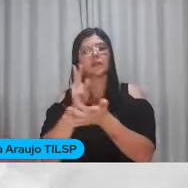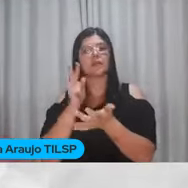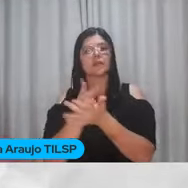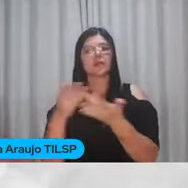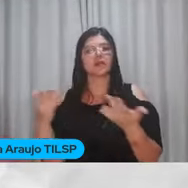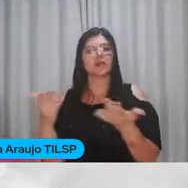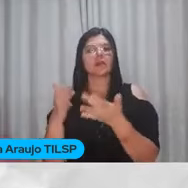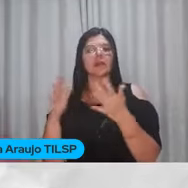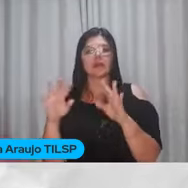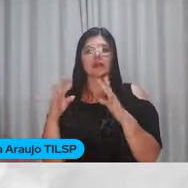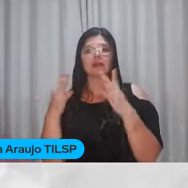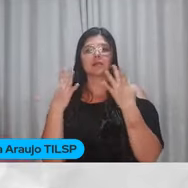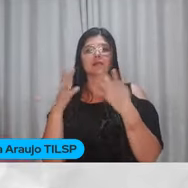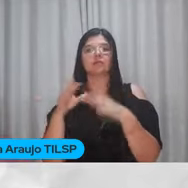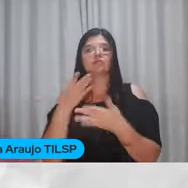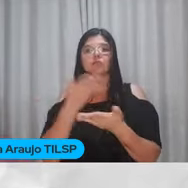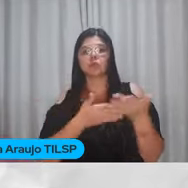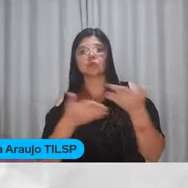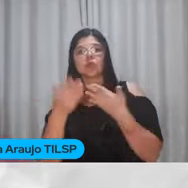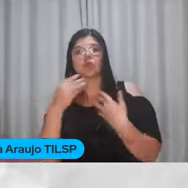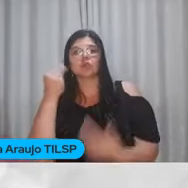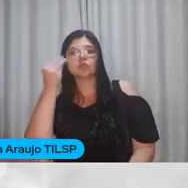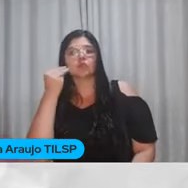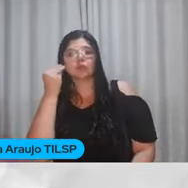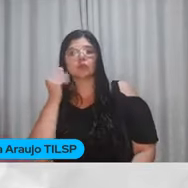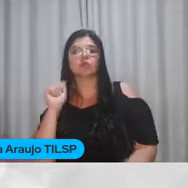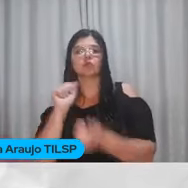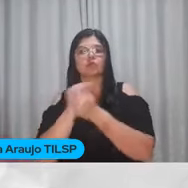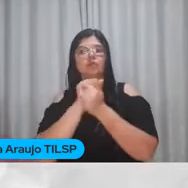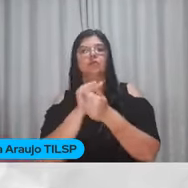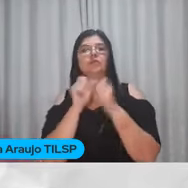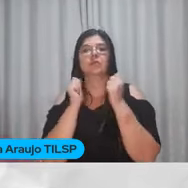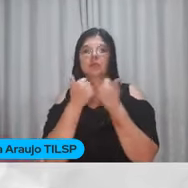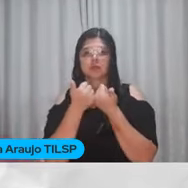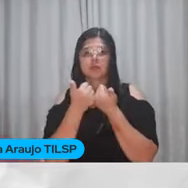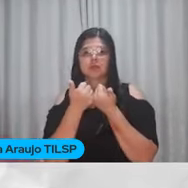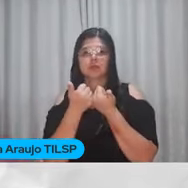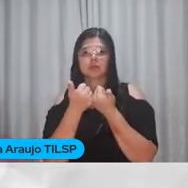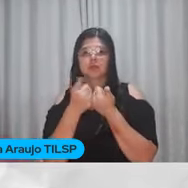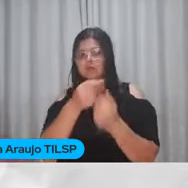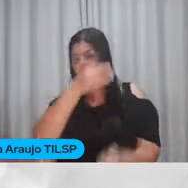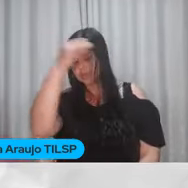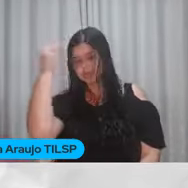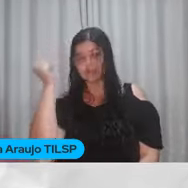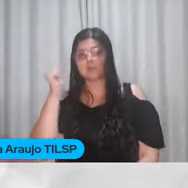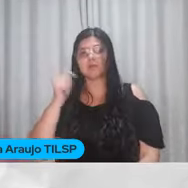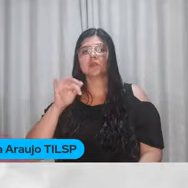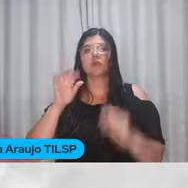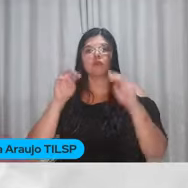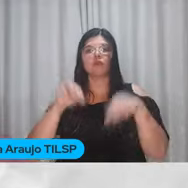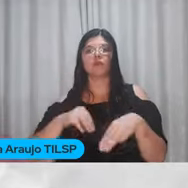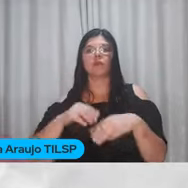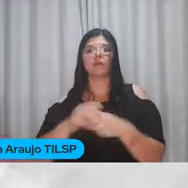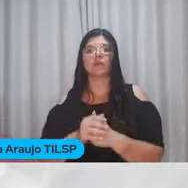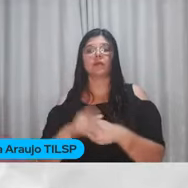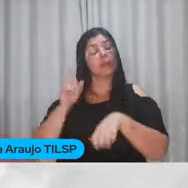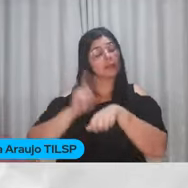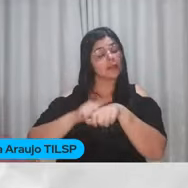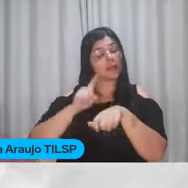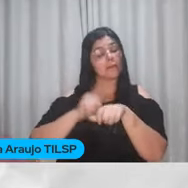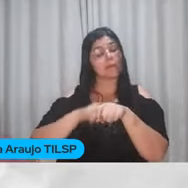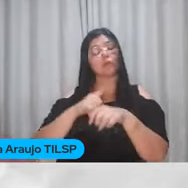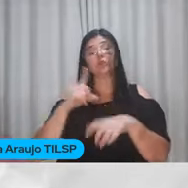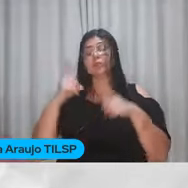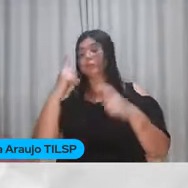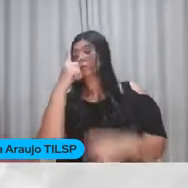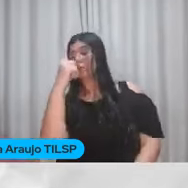Ligadinhos E trocando experiências Com a gente Tá bom? Não esqueçam não Até o final da live Dá bastante tempo De printar